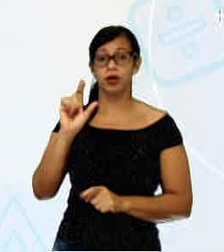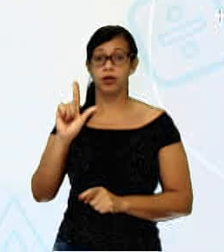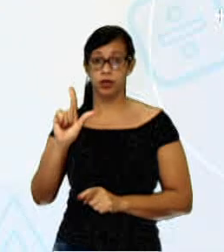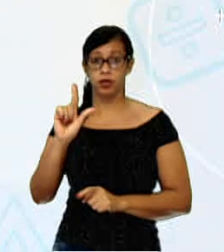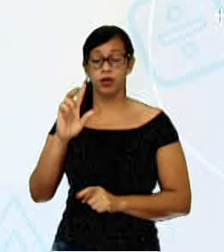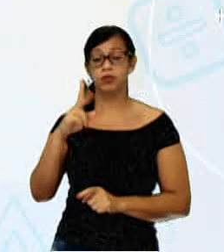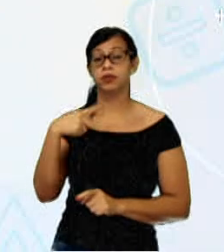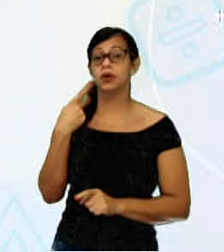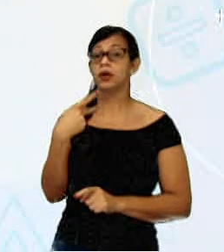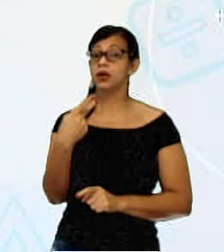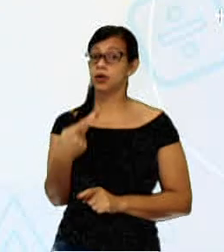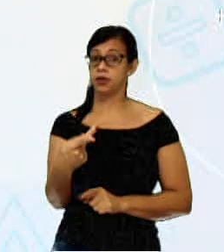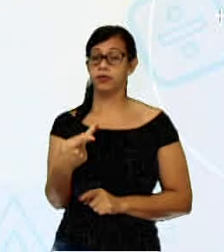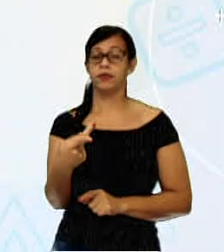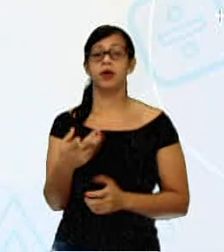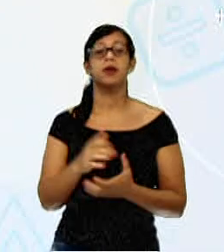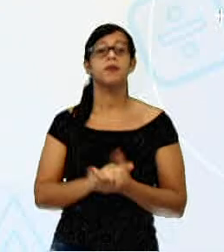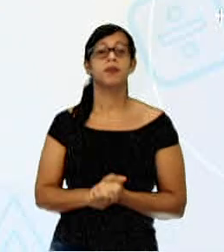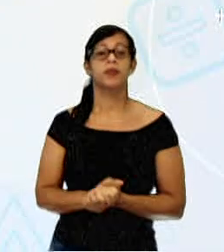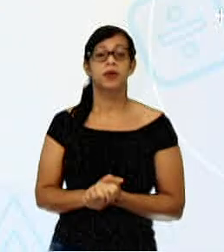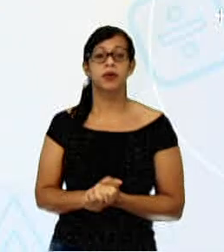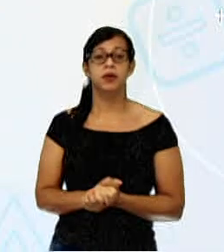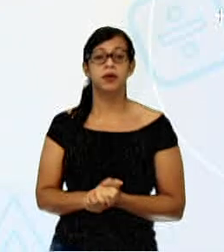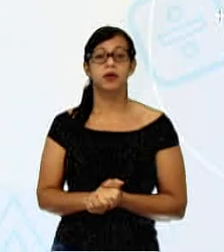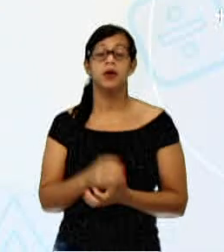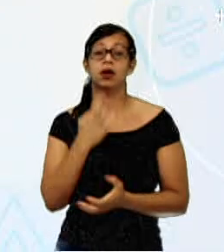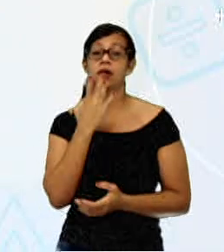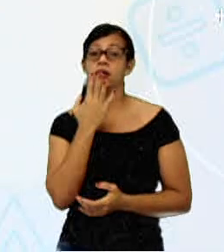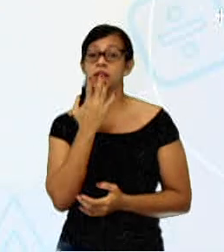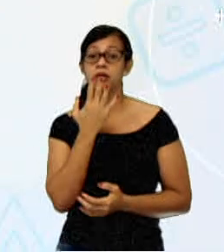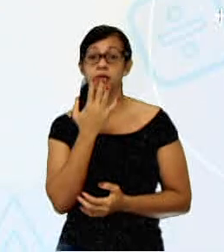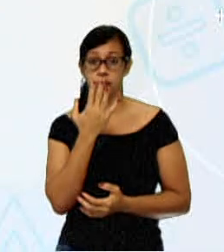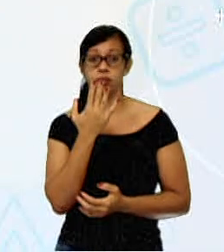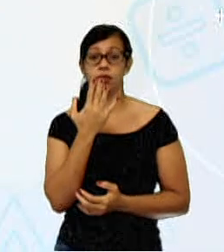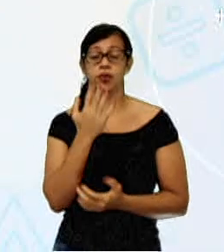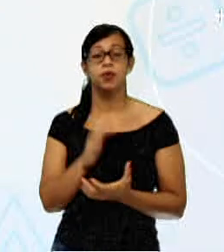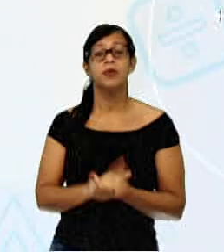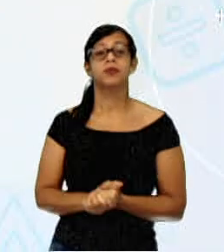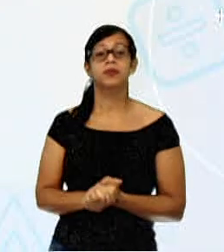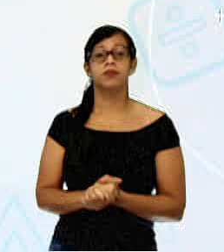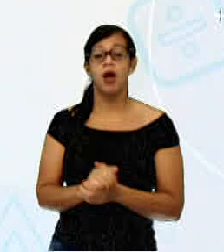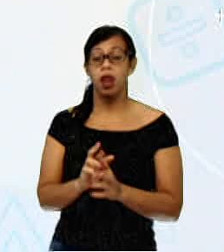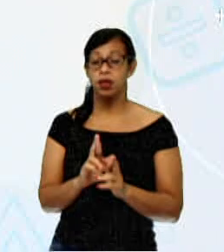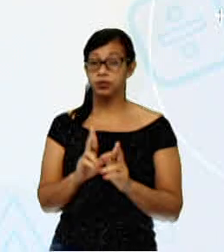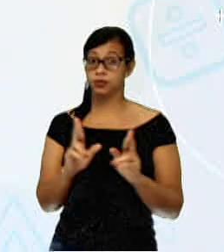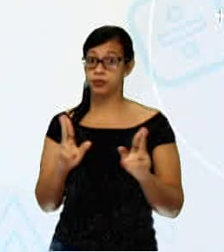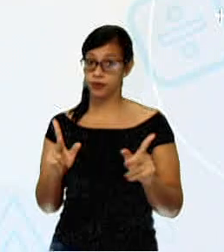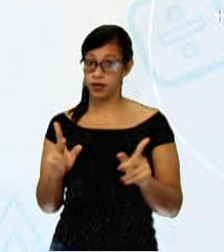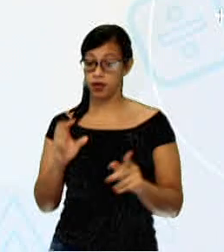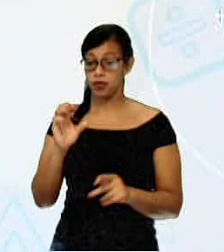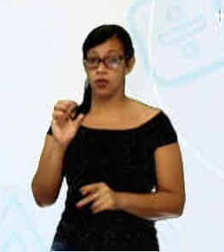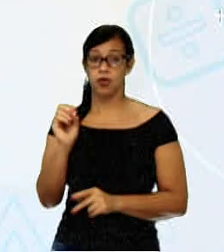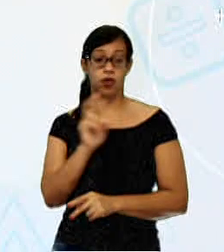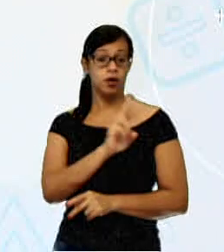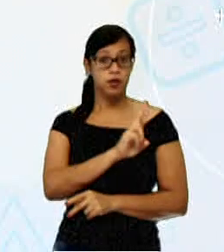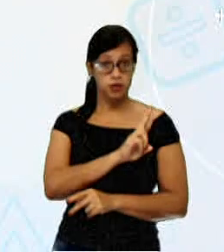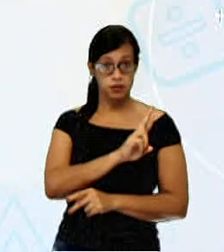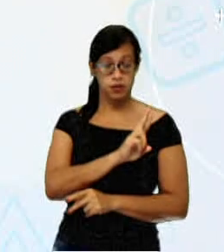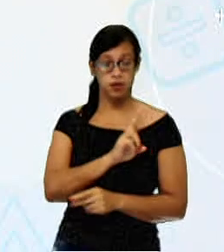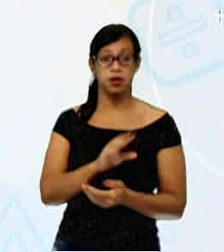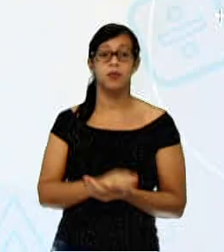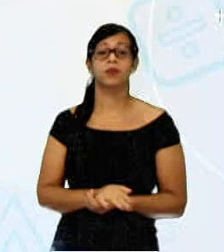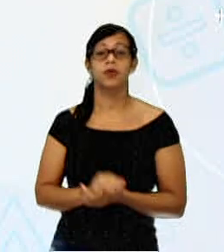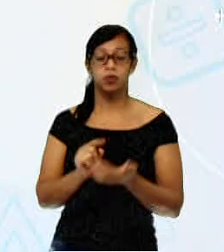tinta. Como qualidade plásticas desta tinta de origem oriental, destaca o poder do seu pigmento, sua